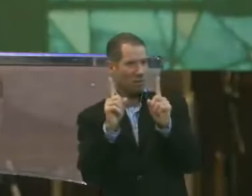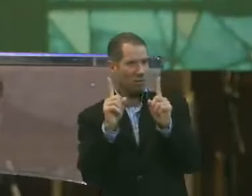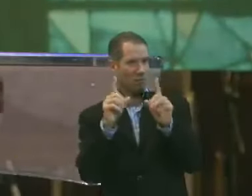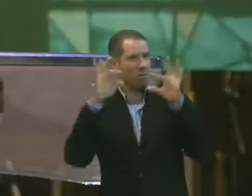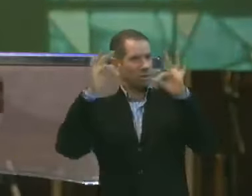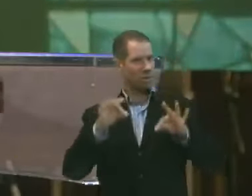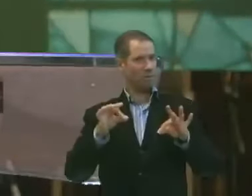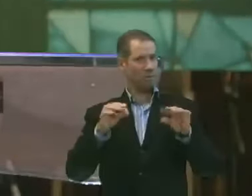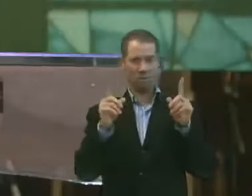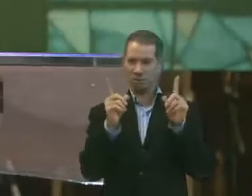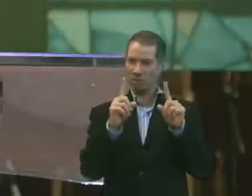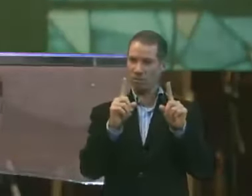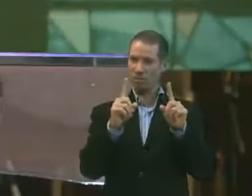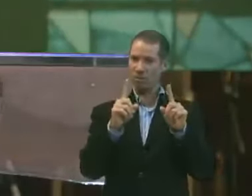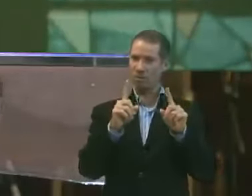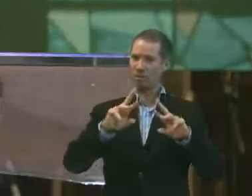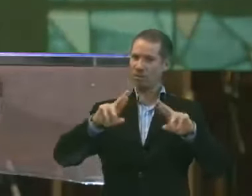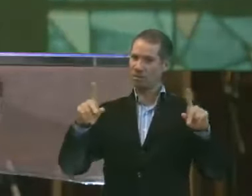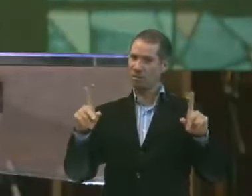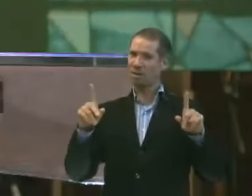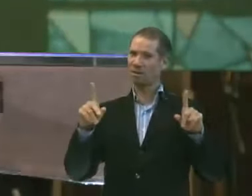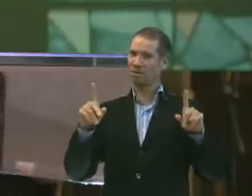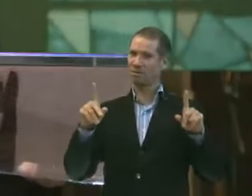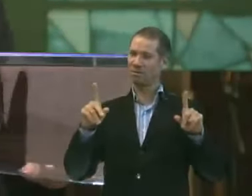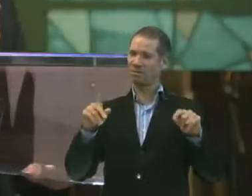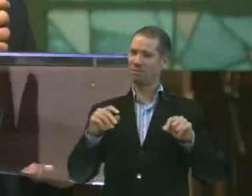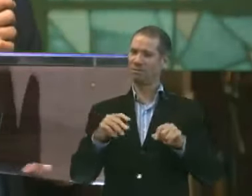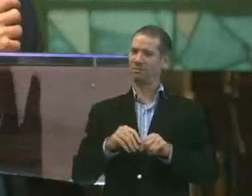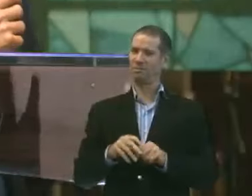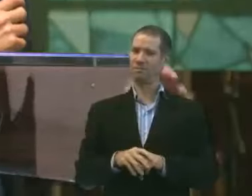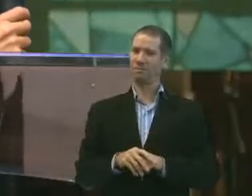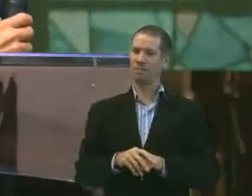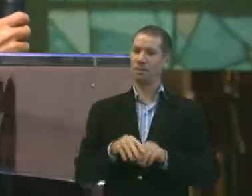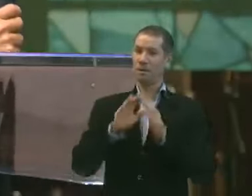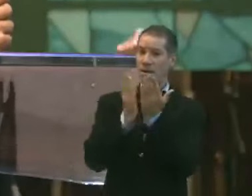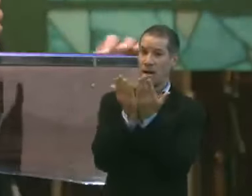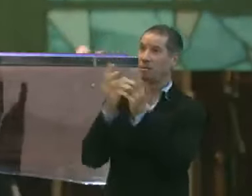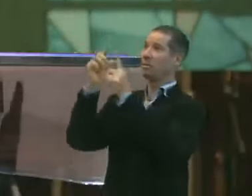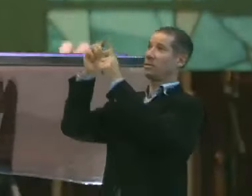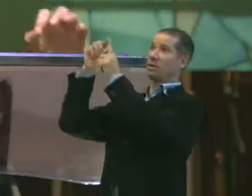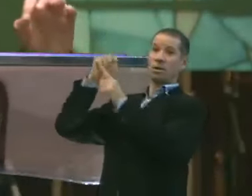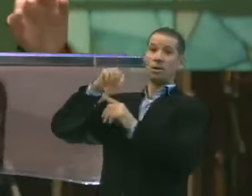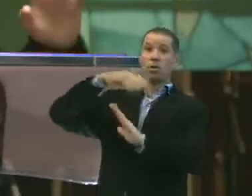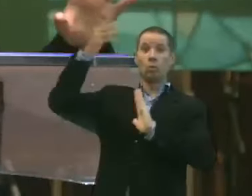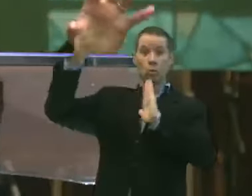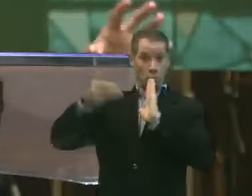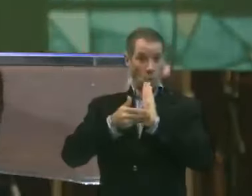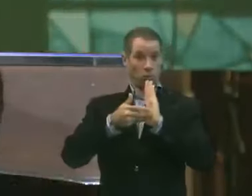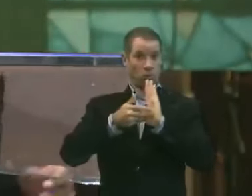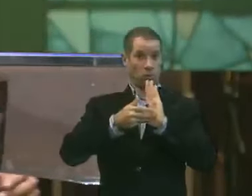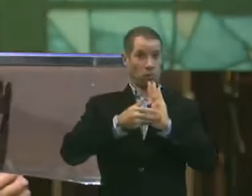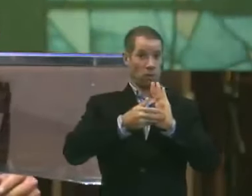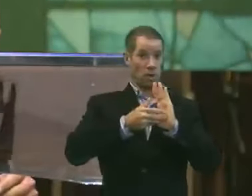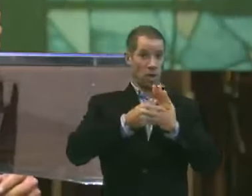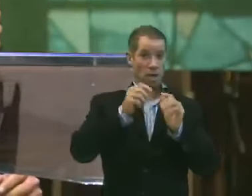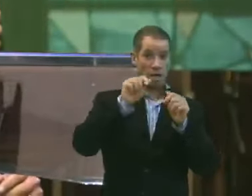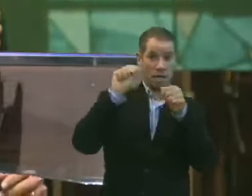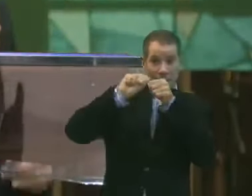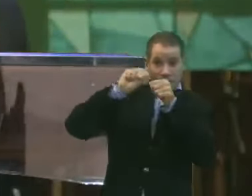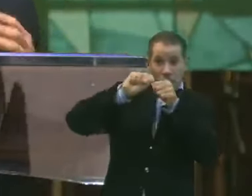Exatamente. Não arregava o olho assim não. A Bíblia diz que todos são. Criação de Deus.